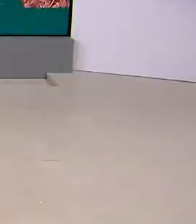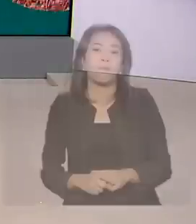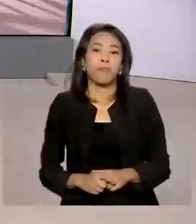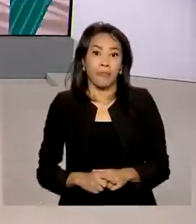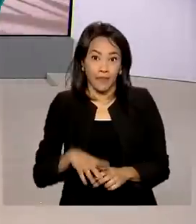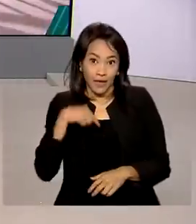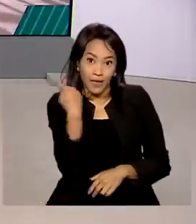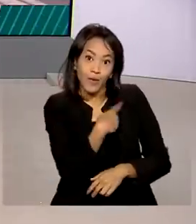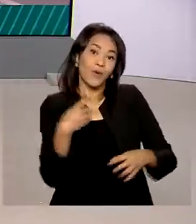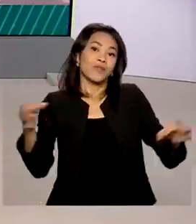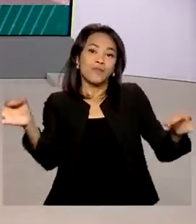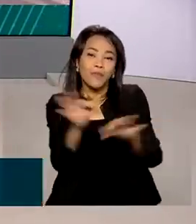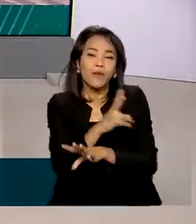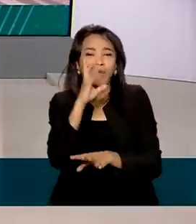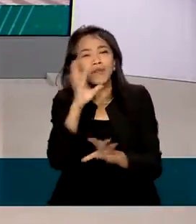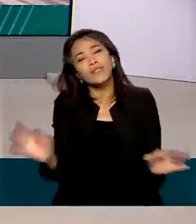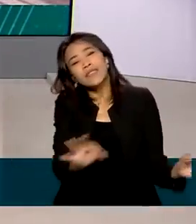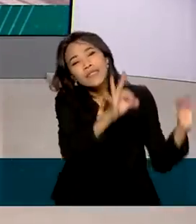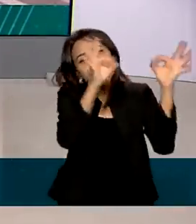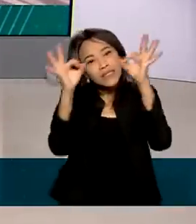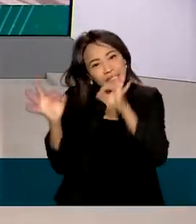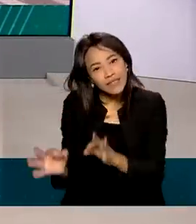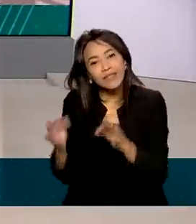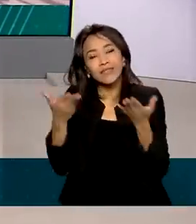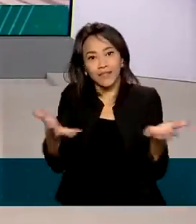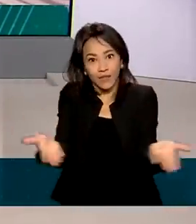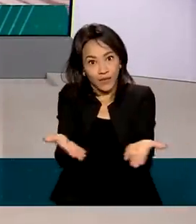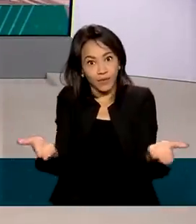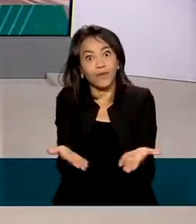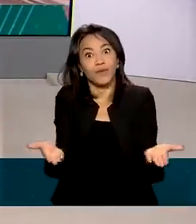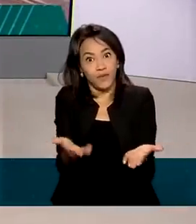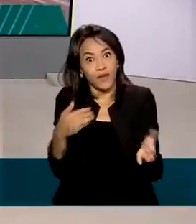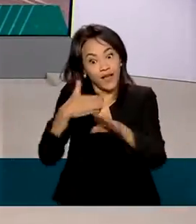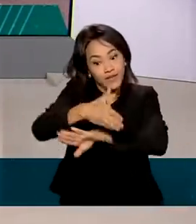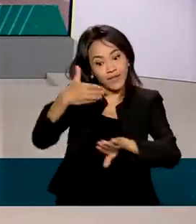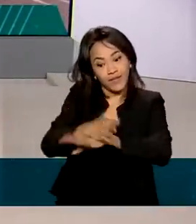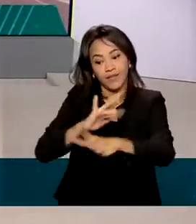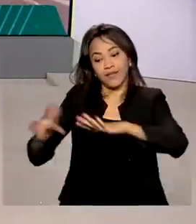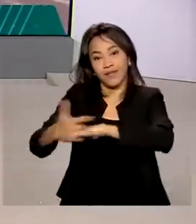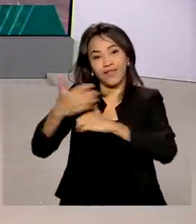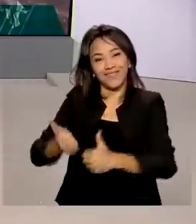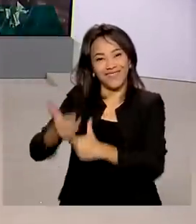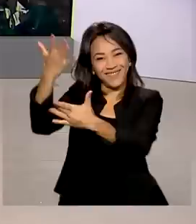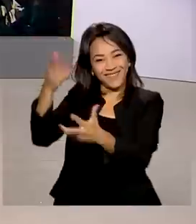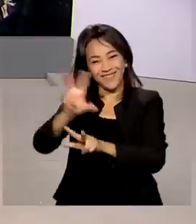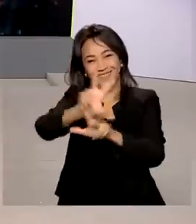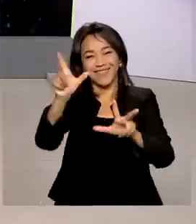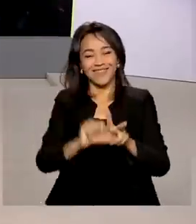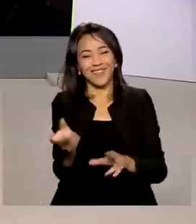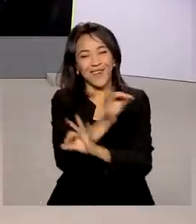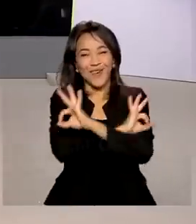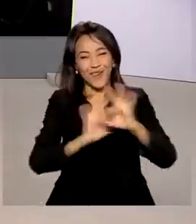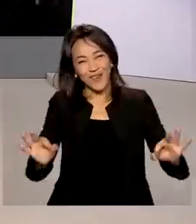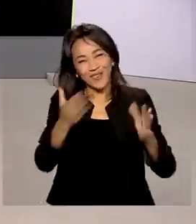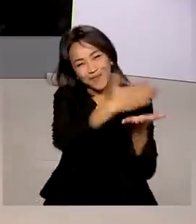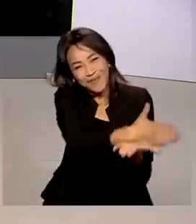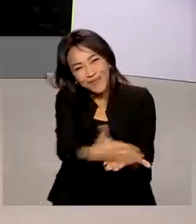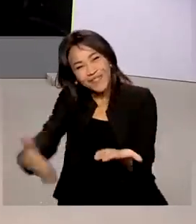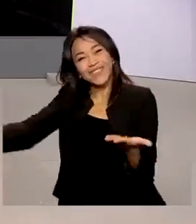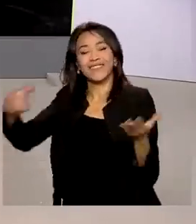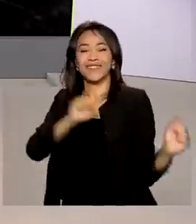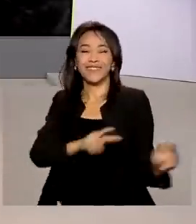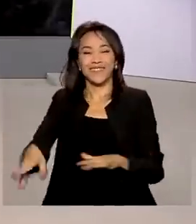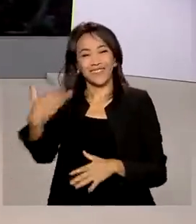E a gente fica por aqui para rever as reportagens de hoje. Acesse as redes sociais da TV Brasil. Um ótimo início de semana para